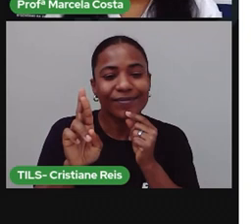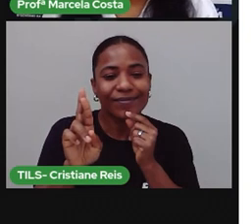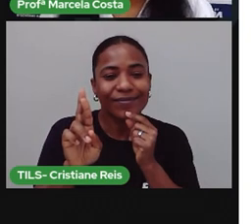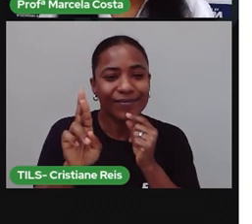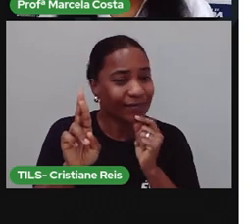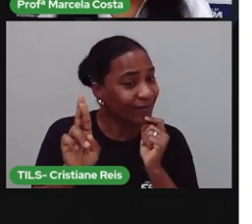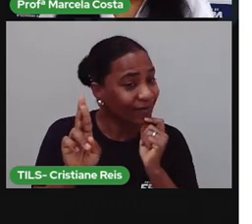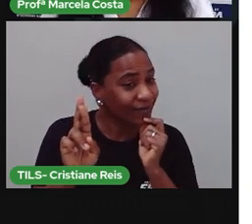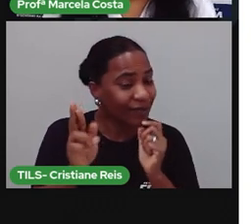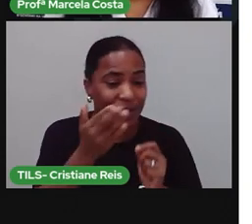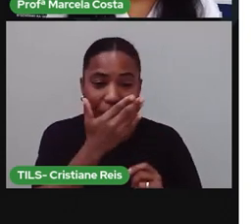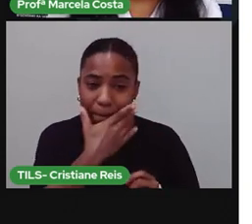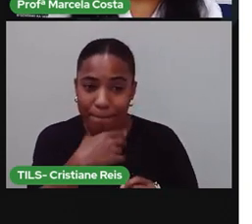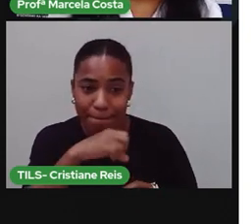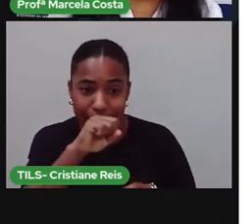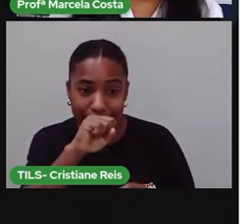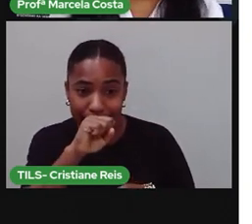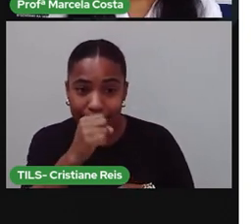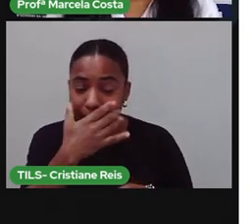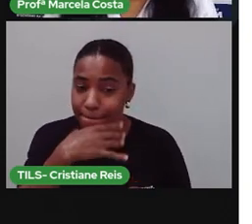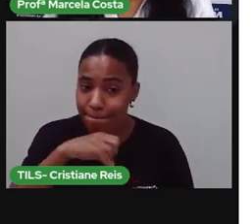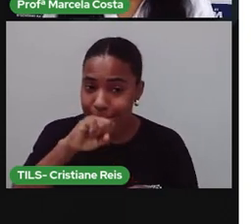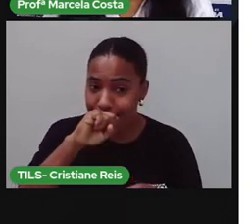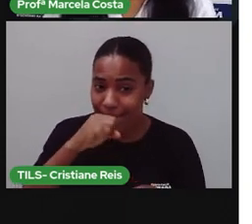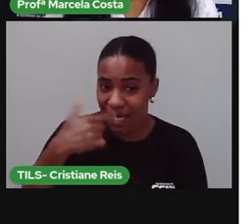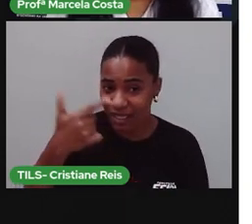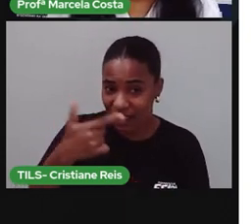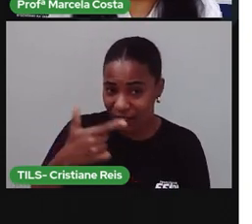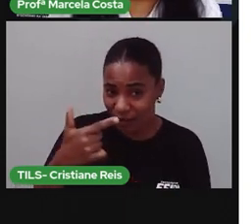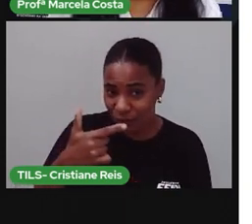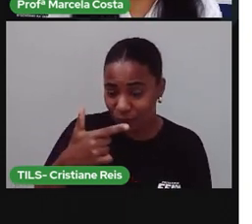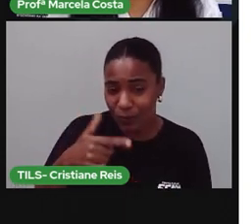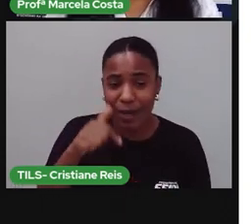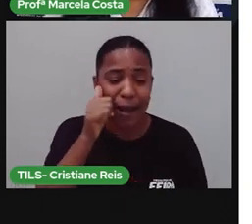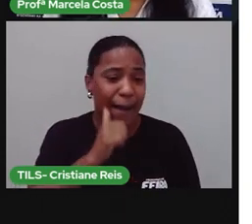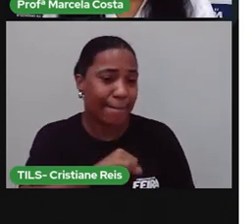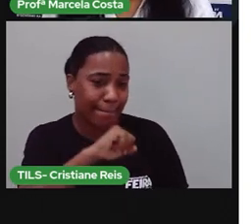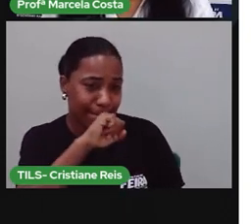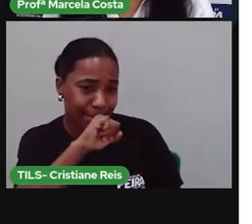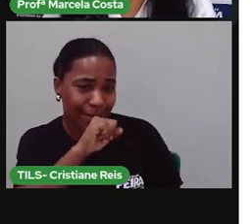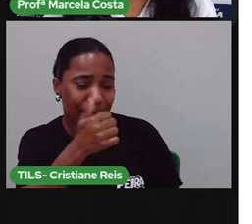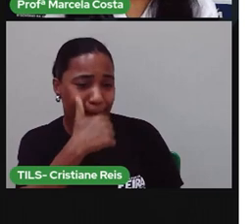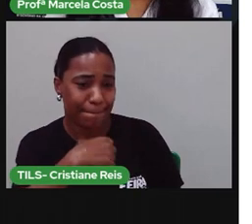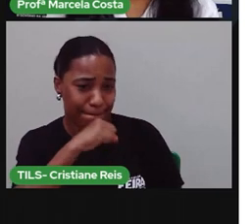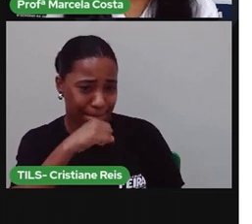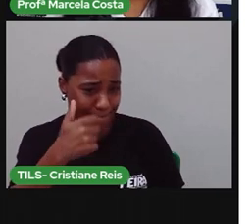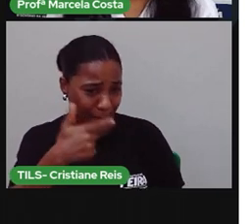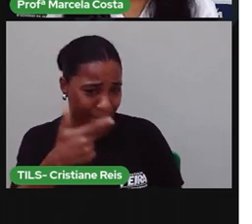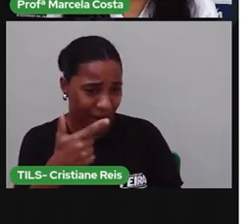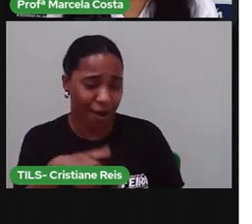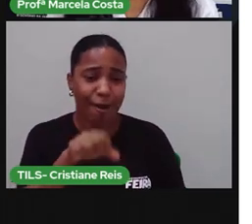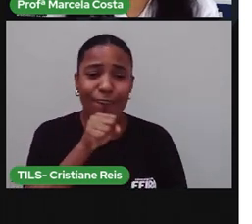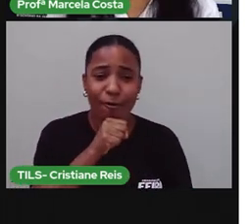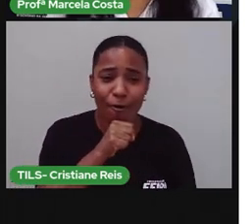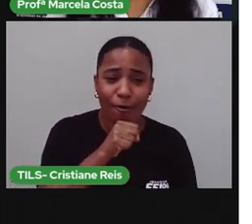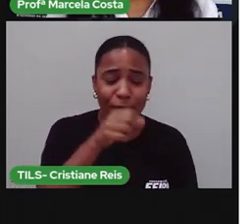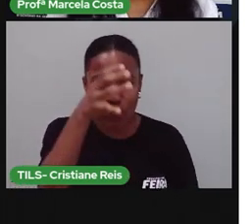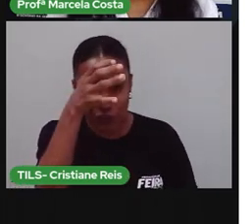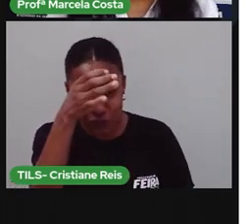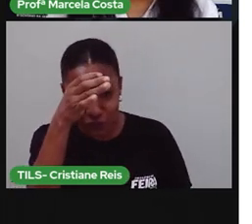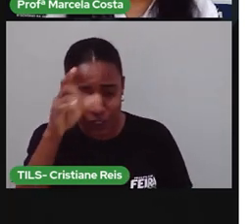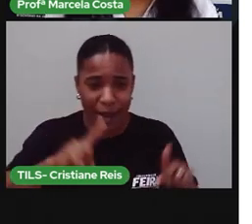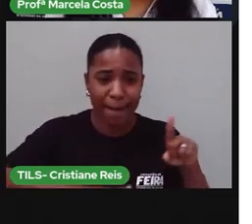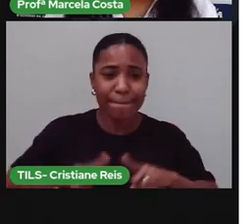É o pai, o padrasto, a mãe, a madrasta, a avó, a avó, a tia, a